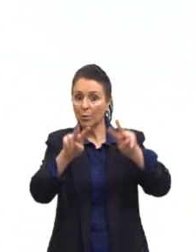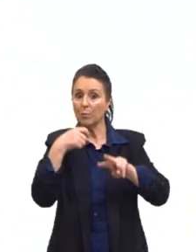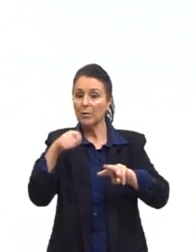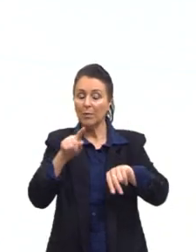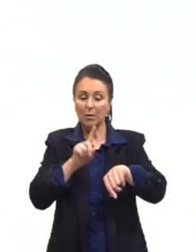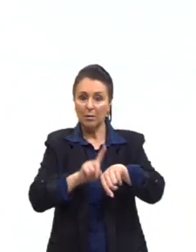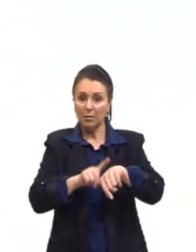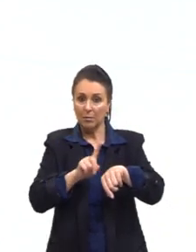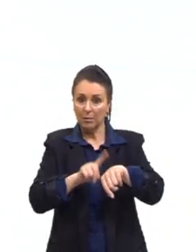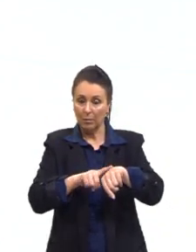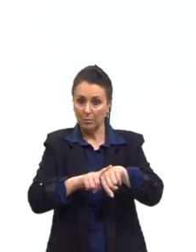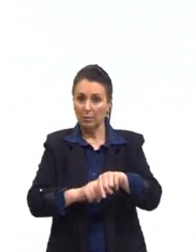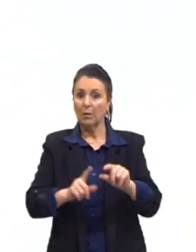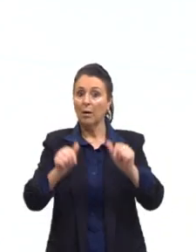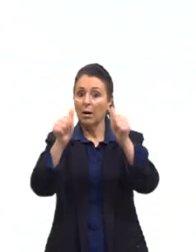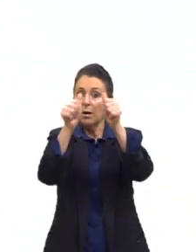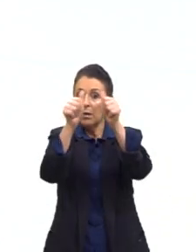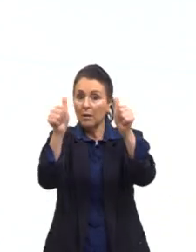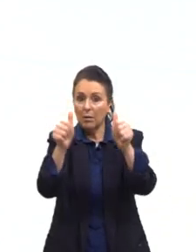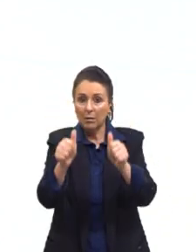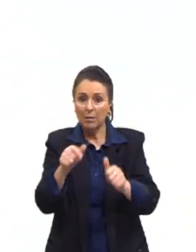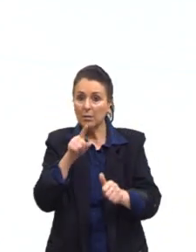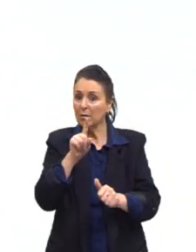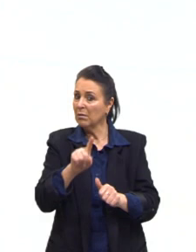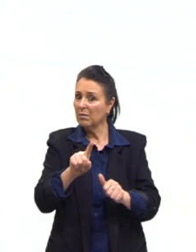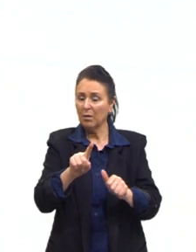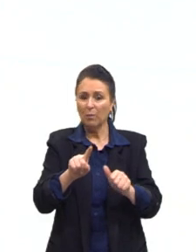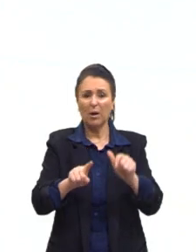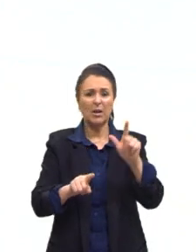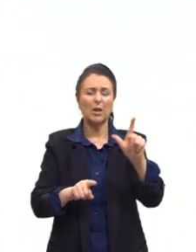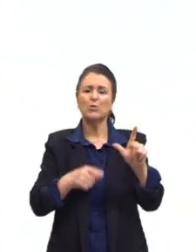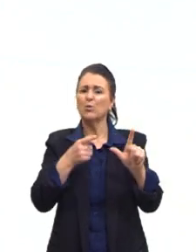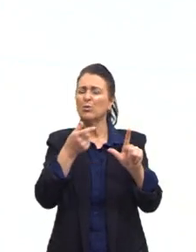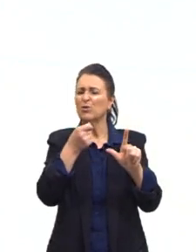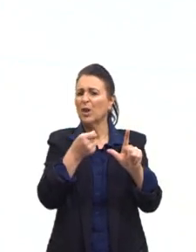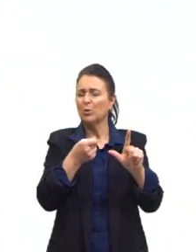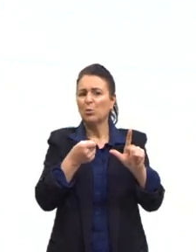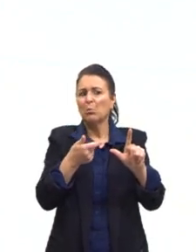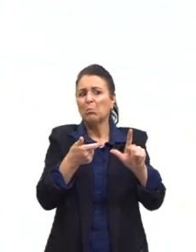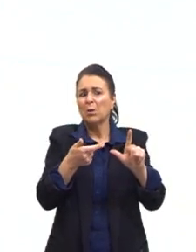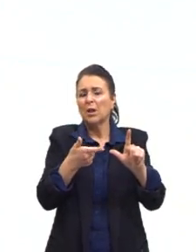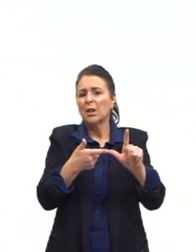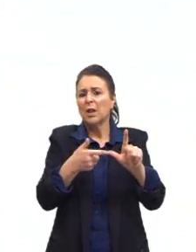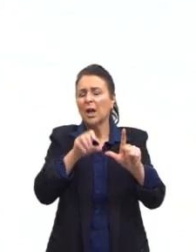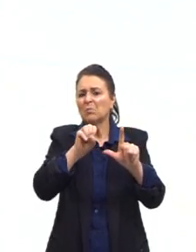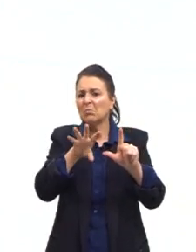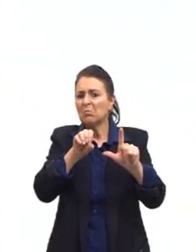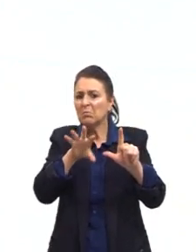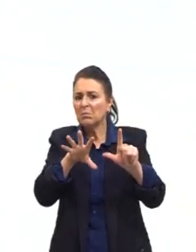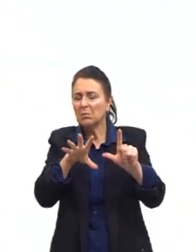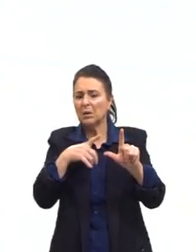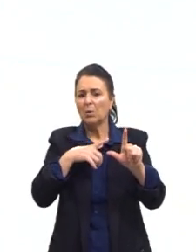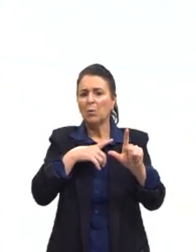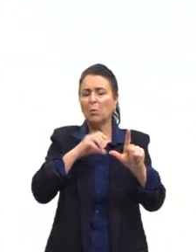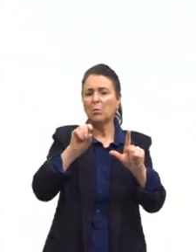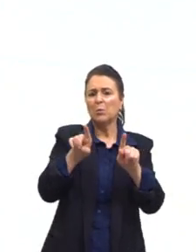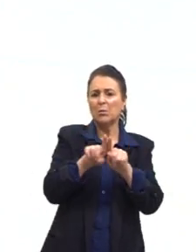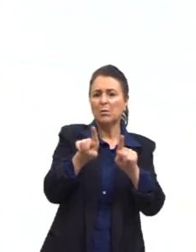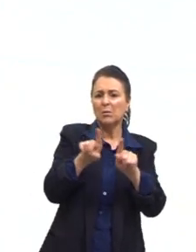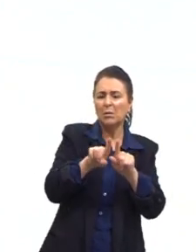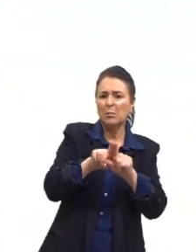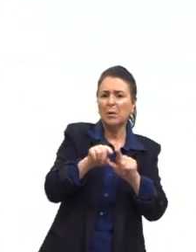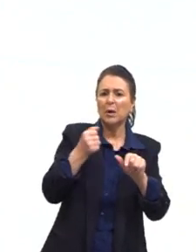ilustrações não estão lá de forma lúdica, mas sim como uma alternativa aos textos longos.